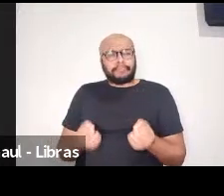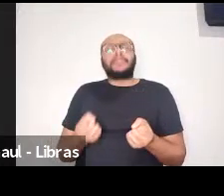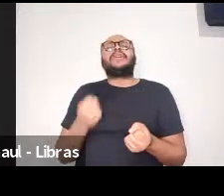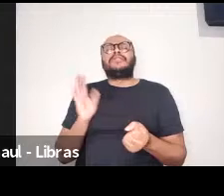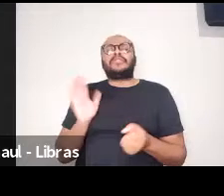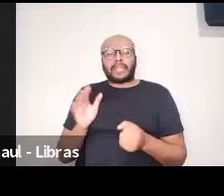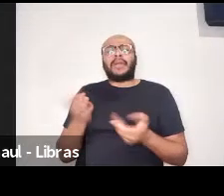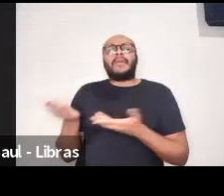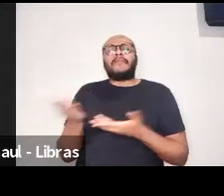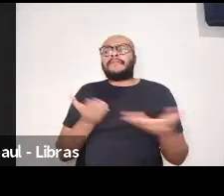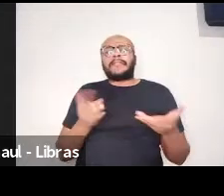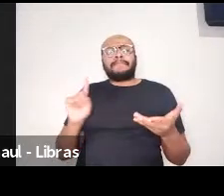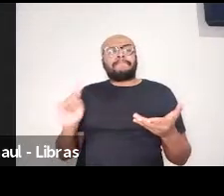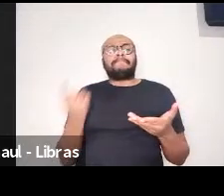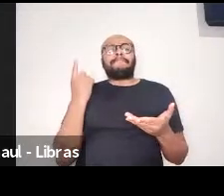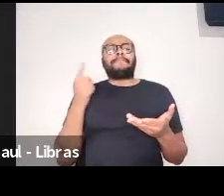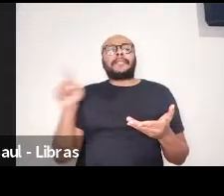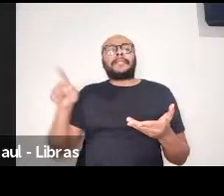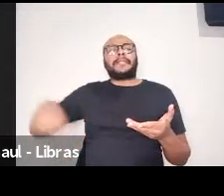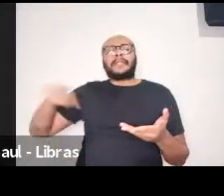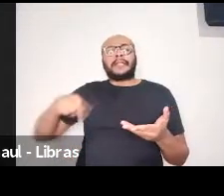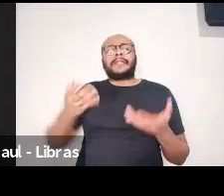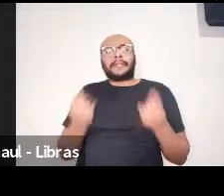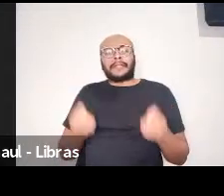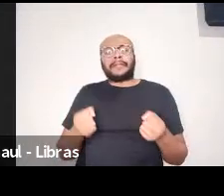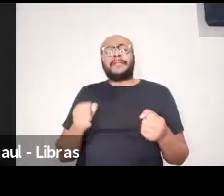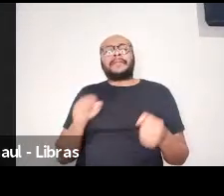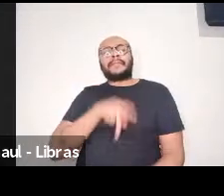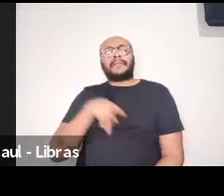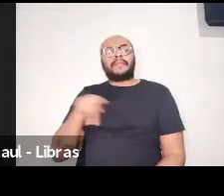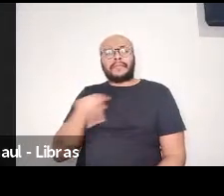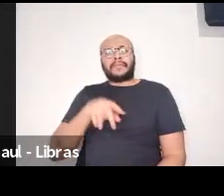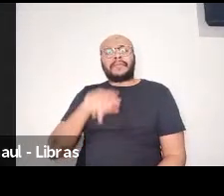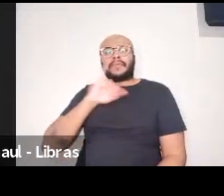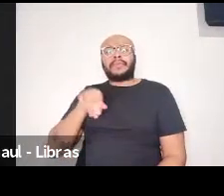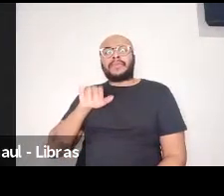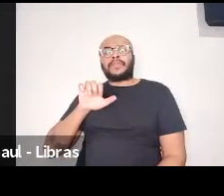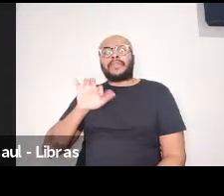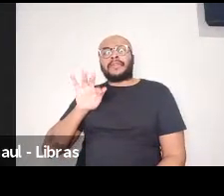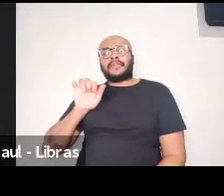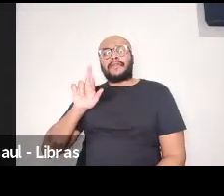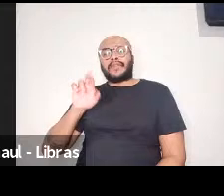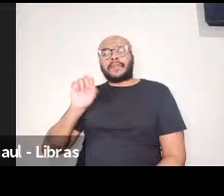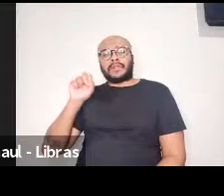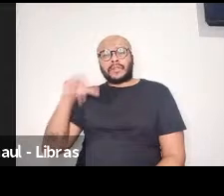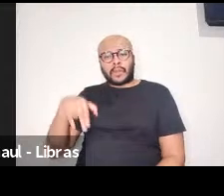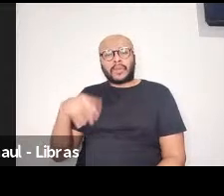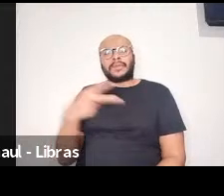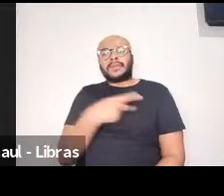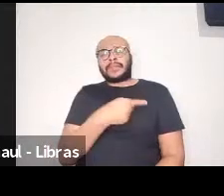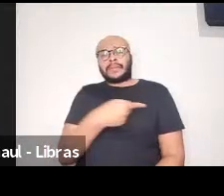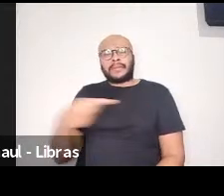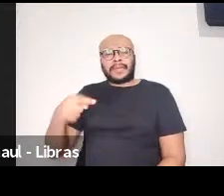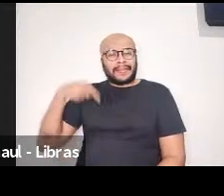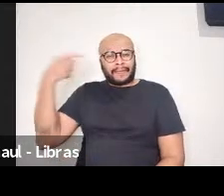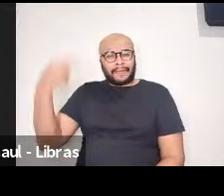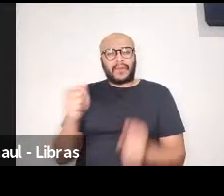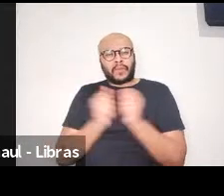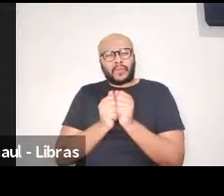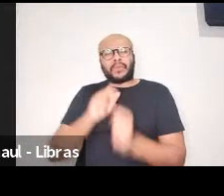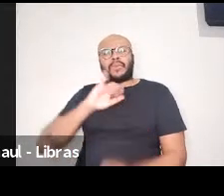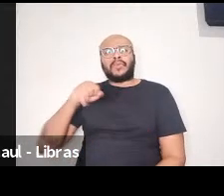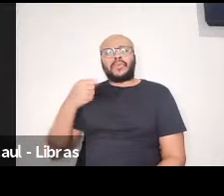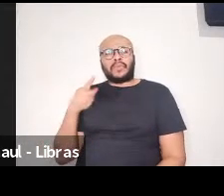convite, ao professor Jefferson Mainardes, que estará conosco nas próximas duas semanas, ao professor João Batista Carvalho